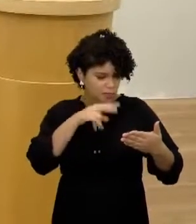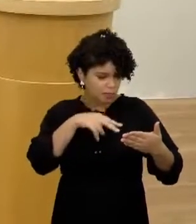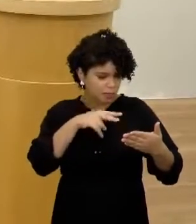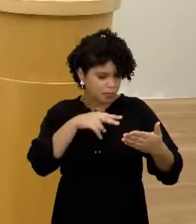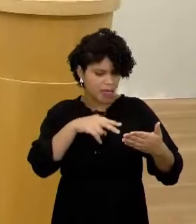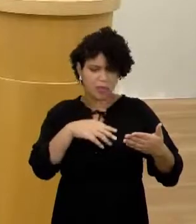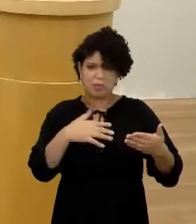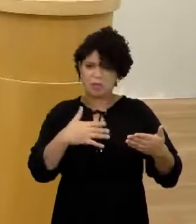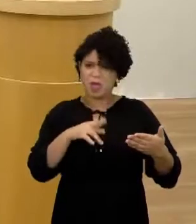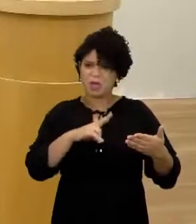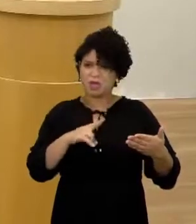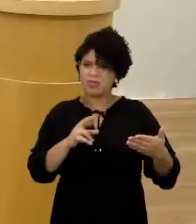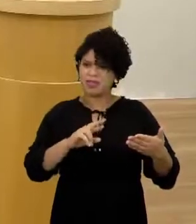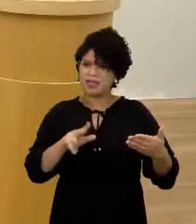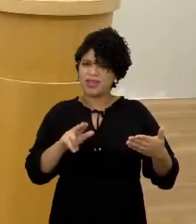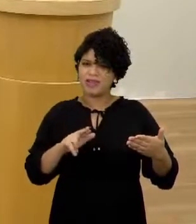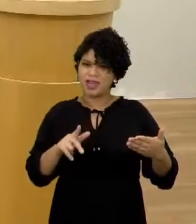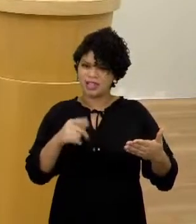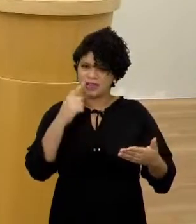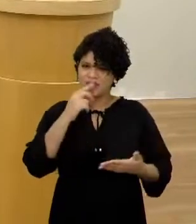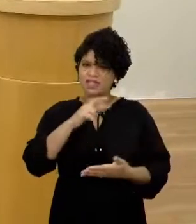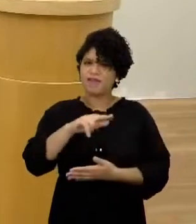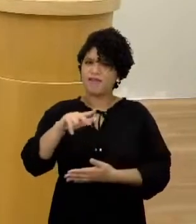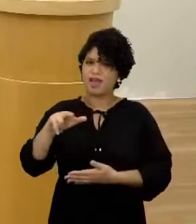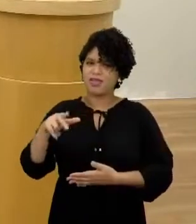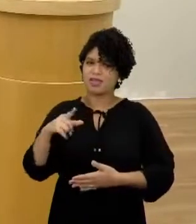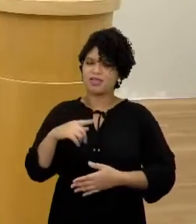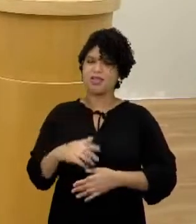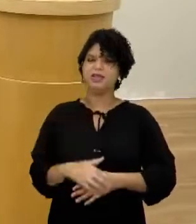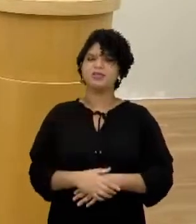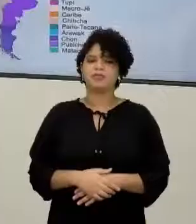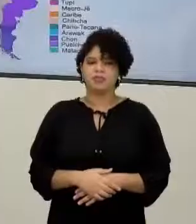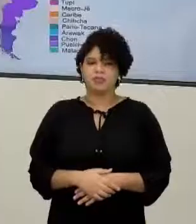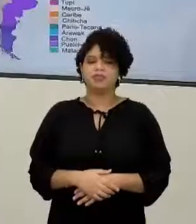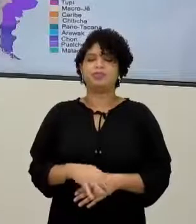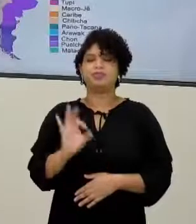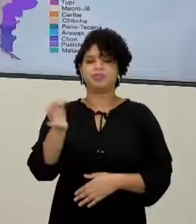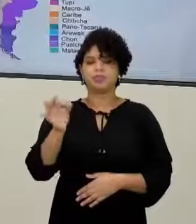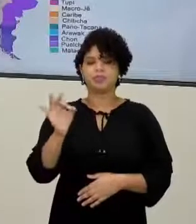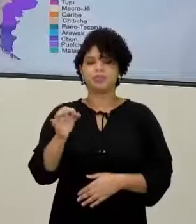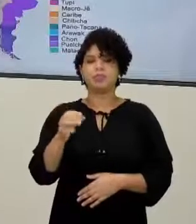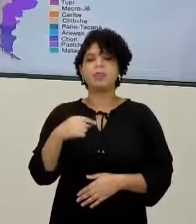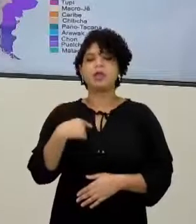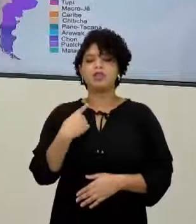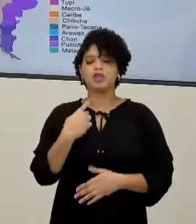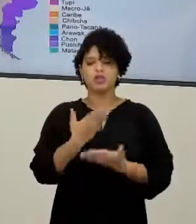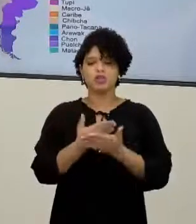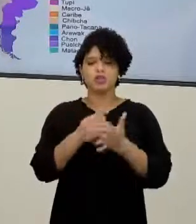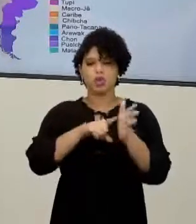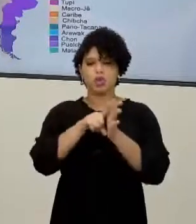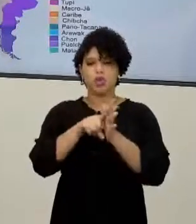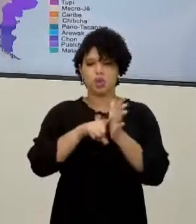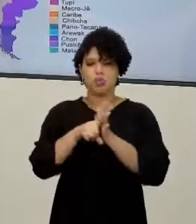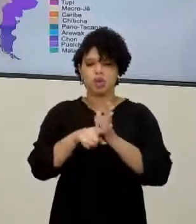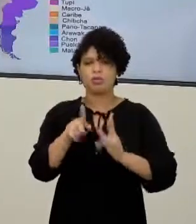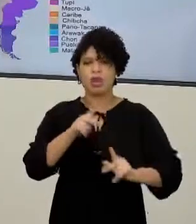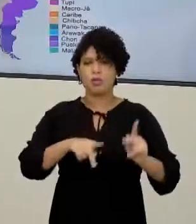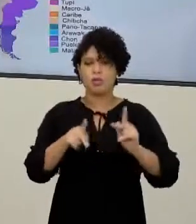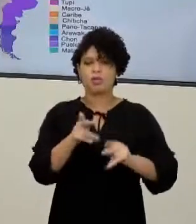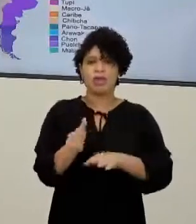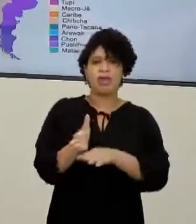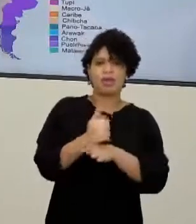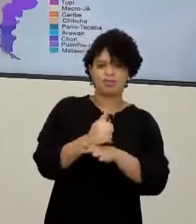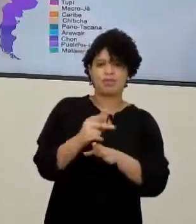Arawak Bastante a diversidade, né? Exatamente, porque quando nós estudamos aí A questão aí dos povos pré